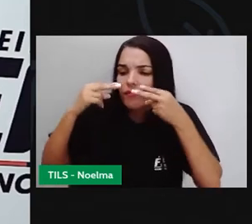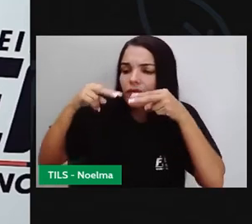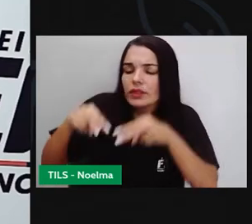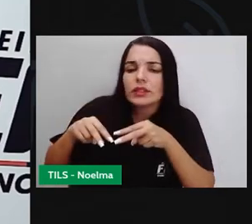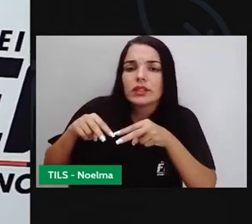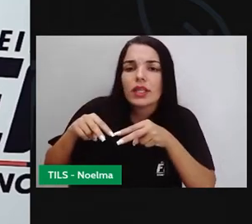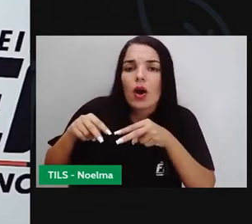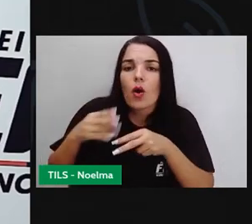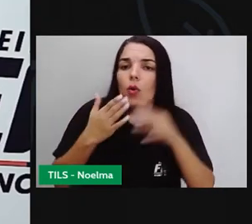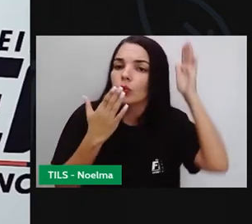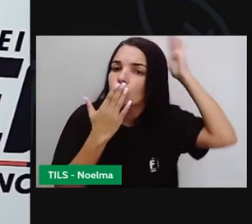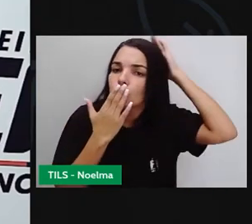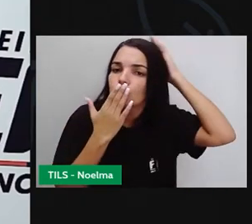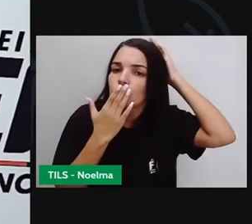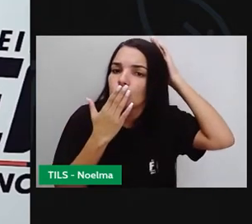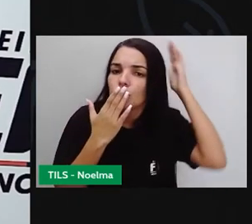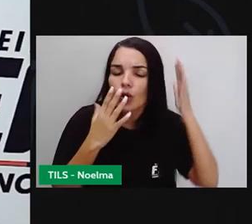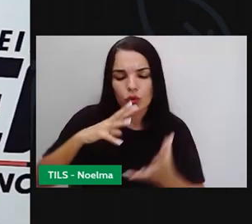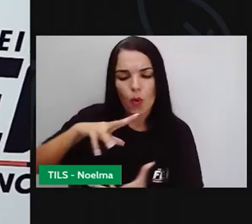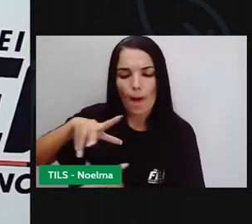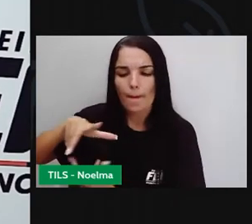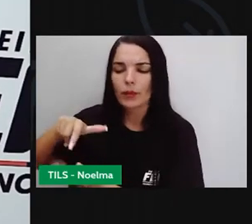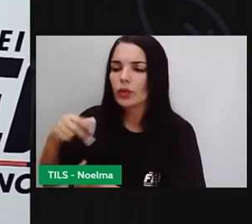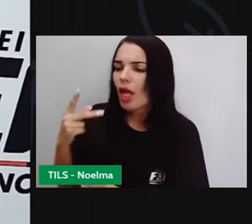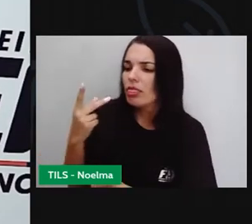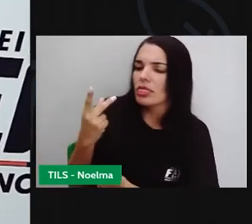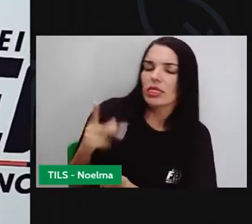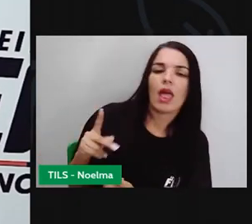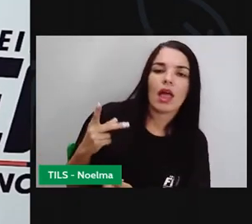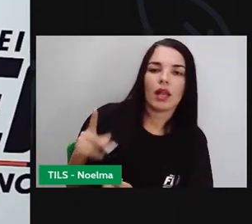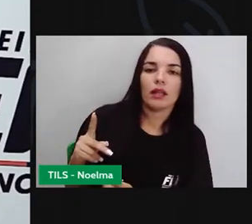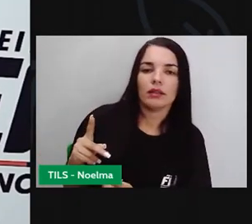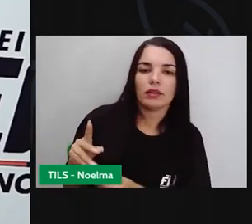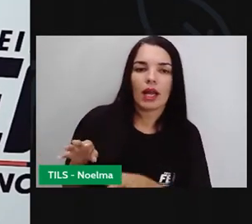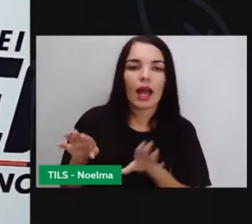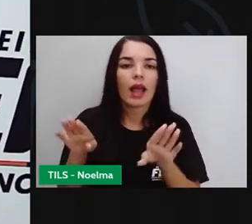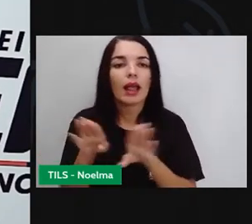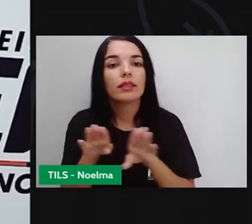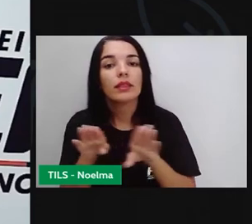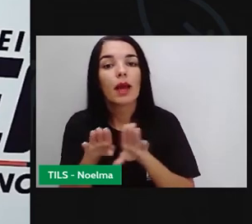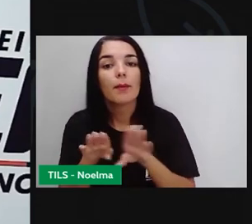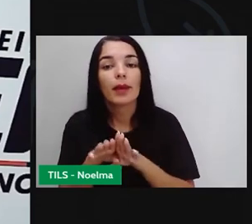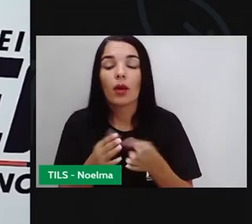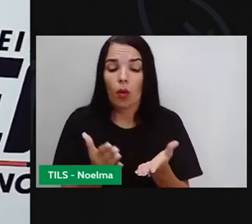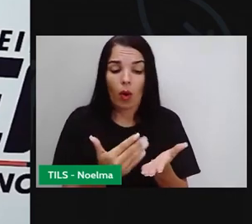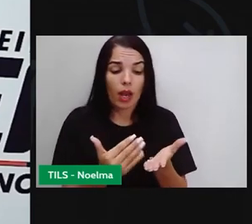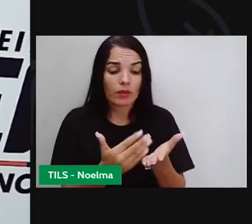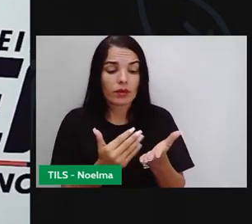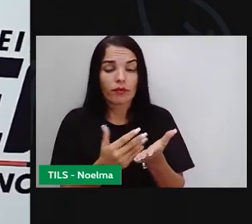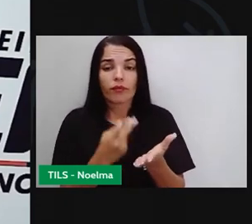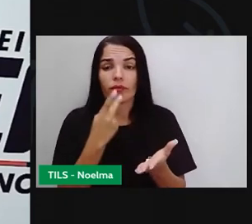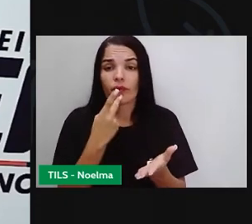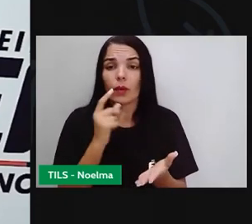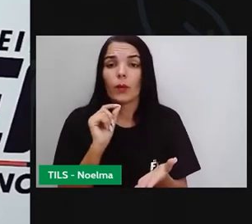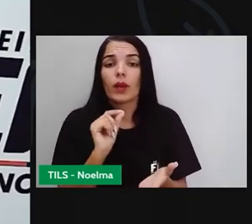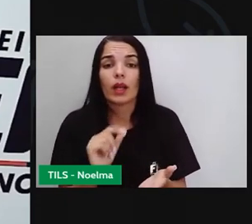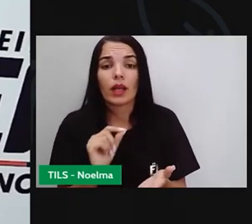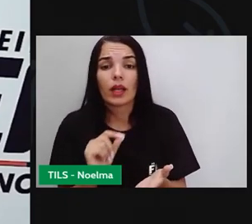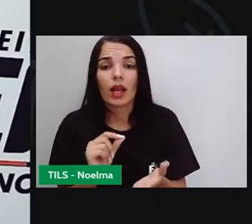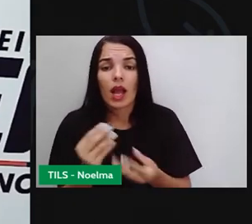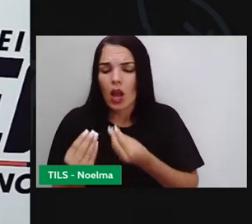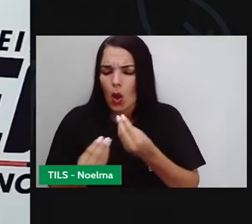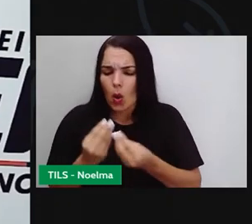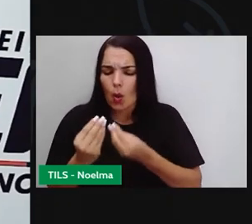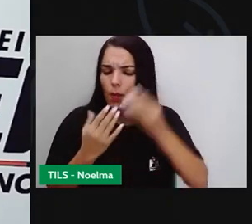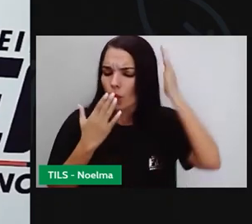índio de uma forma geral, a visão de mundo do índio e também o livro fala sobre a condição do livro como